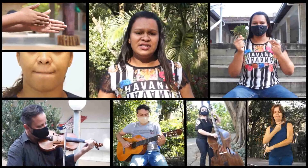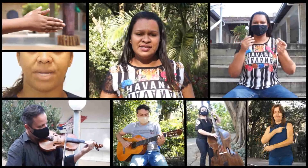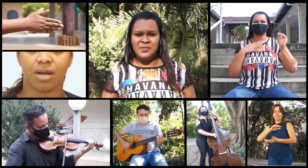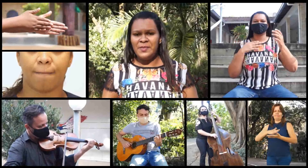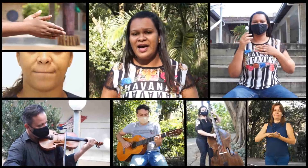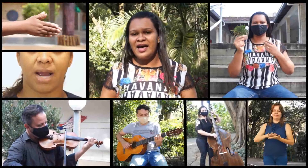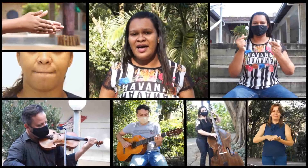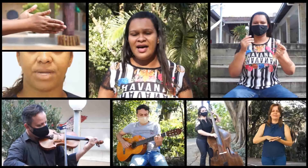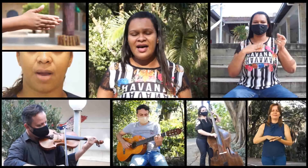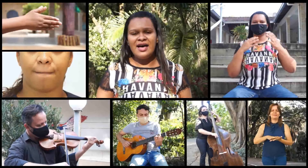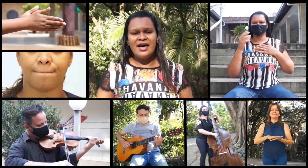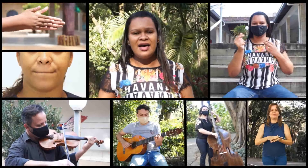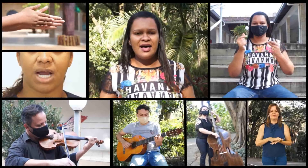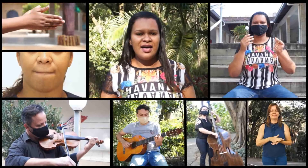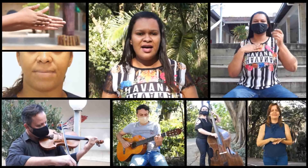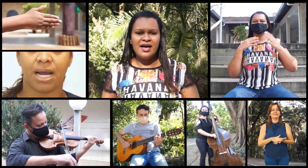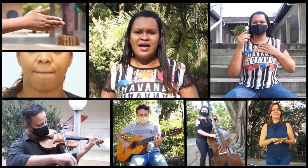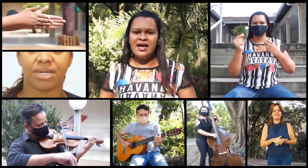pra de samba